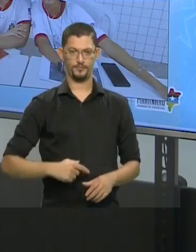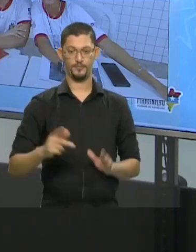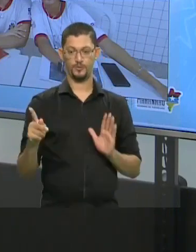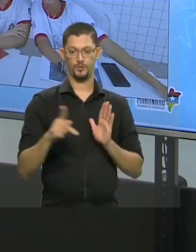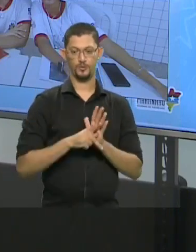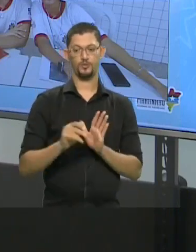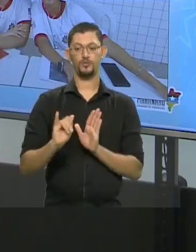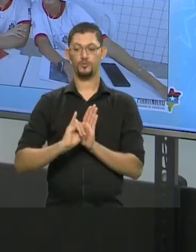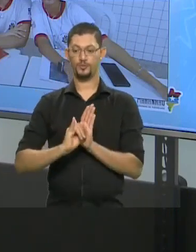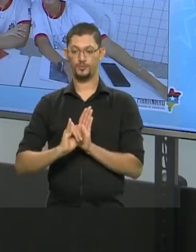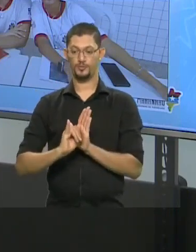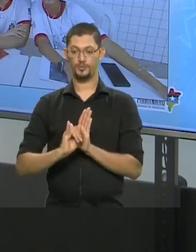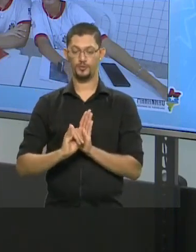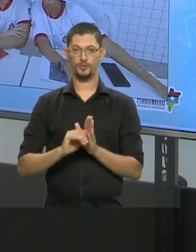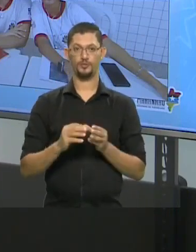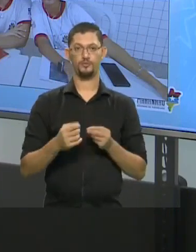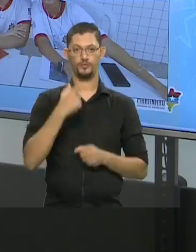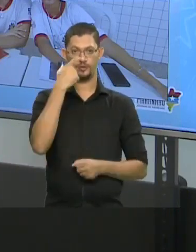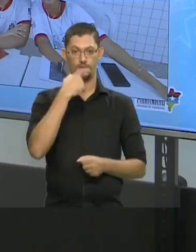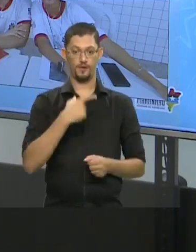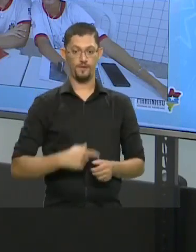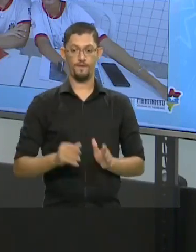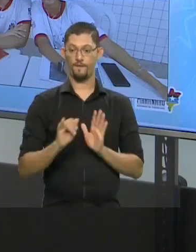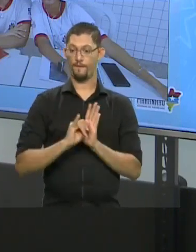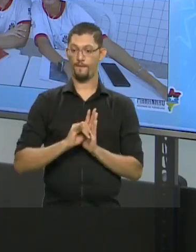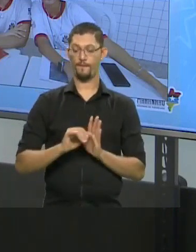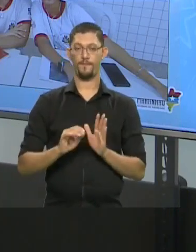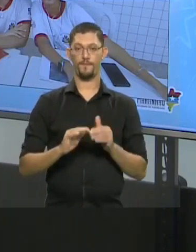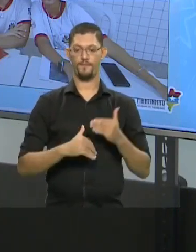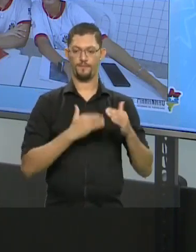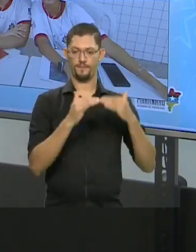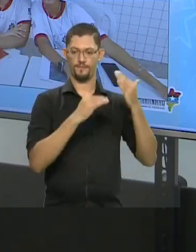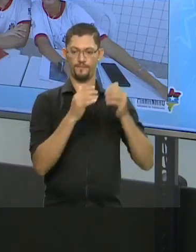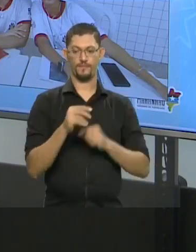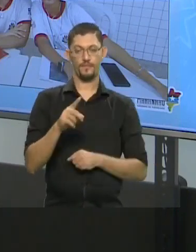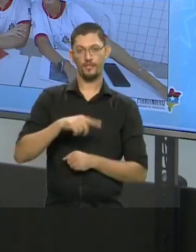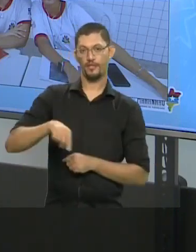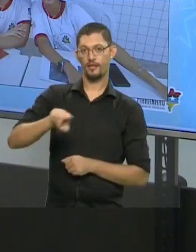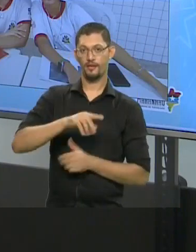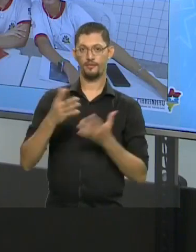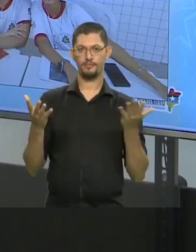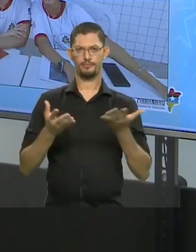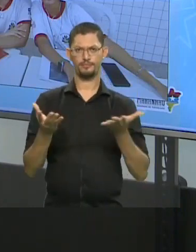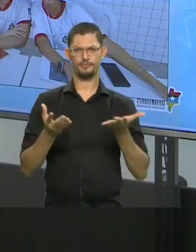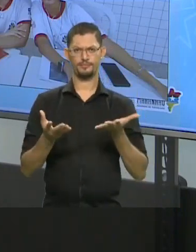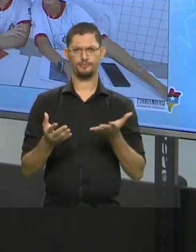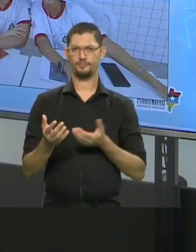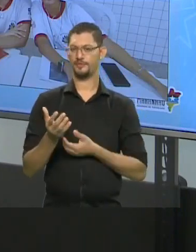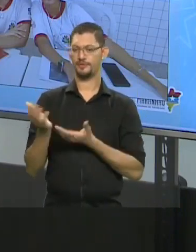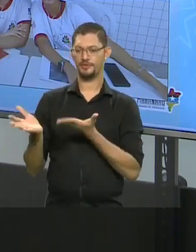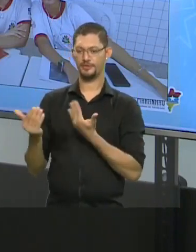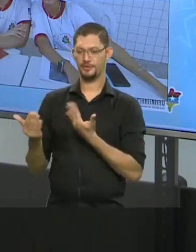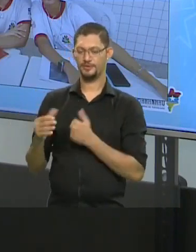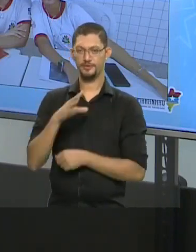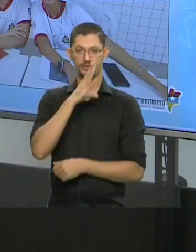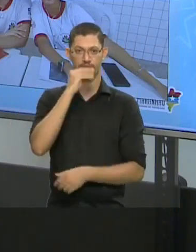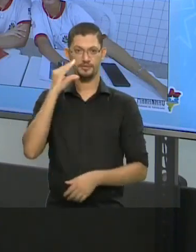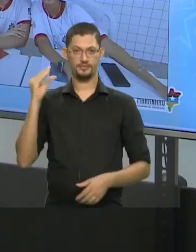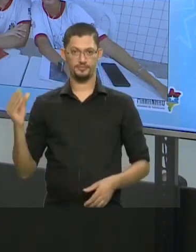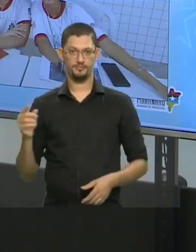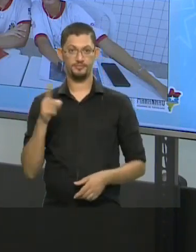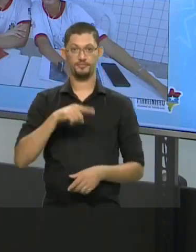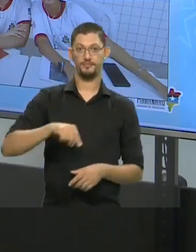identidade, a formação da minha identidade. E vocês que estão agora na idade jovem, na adolescência,